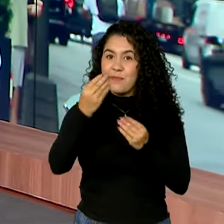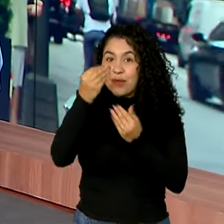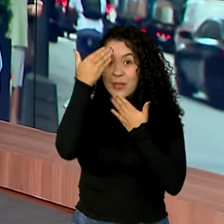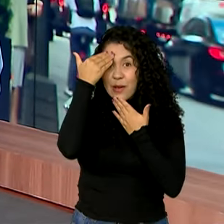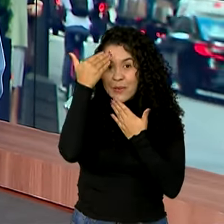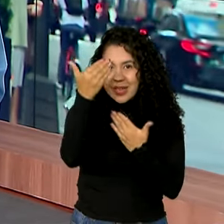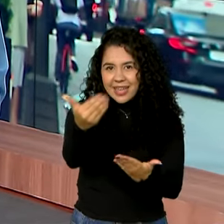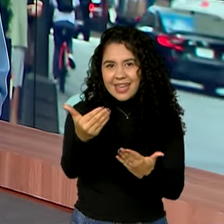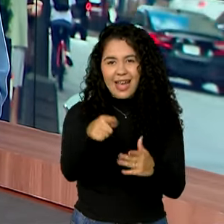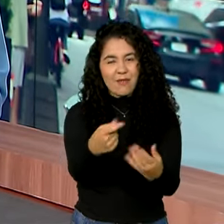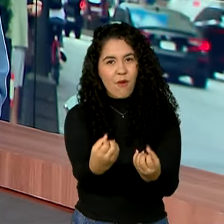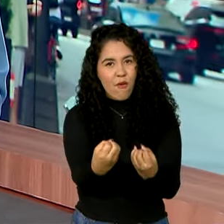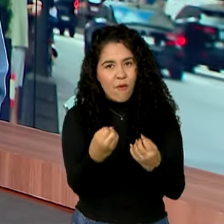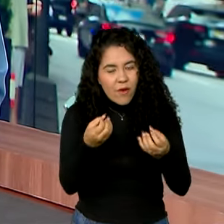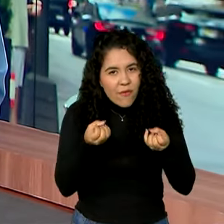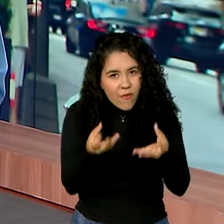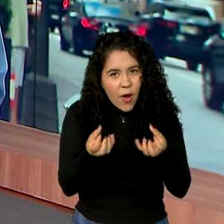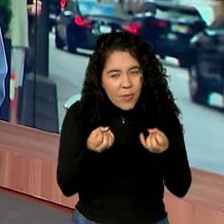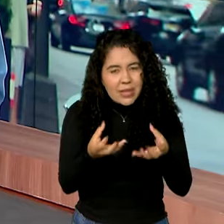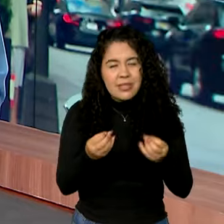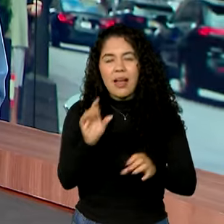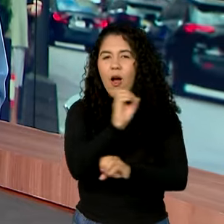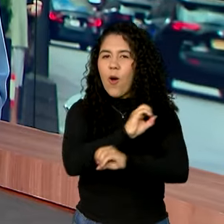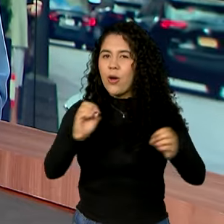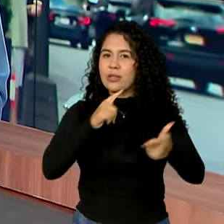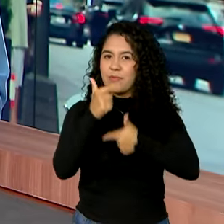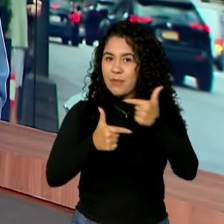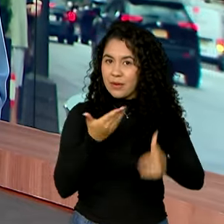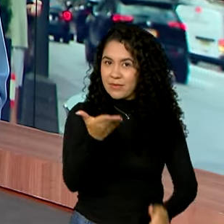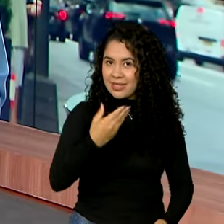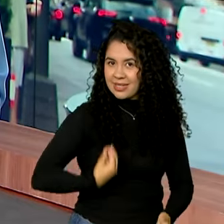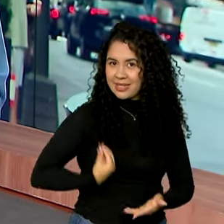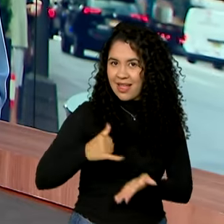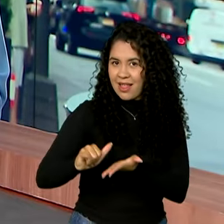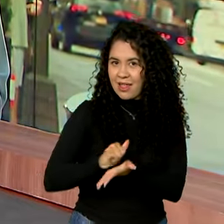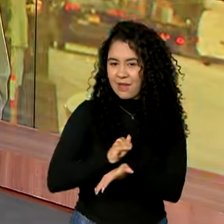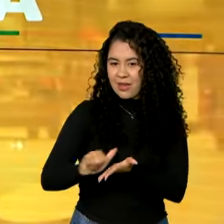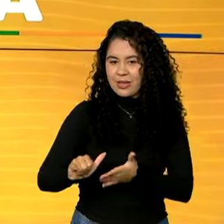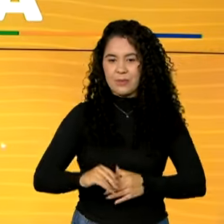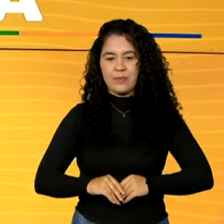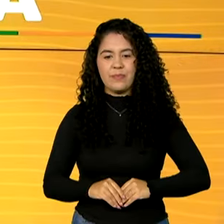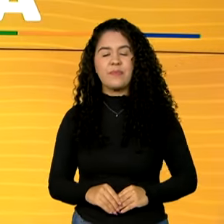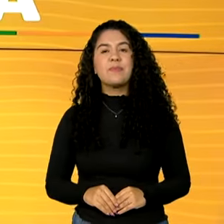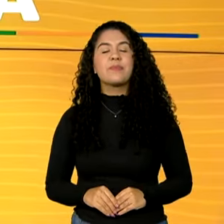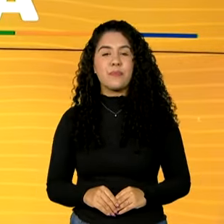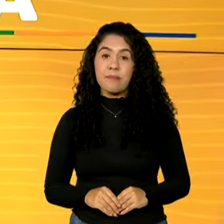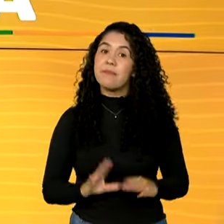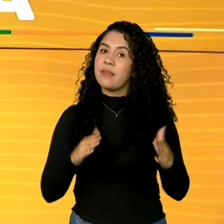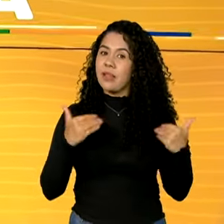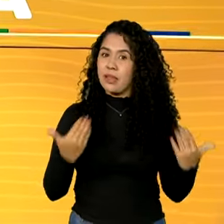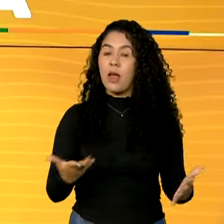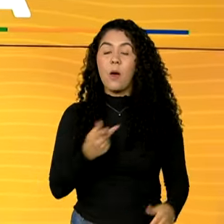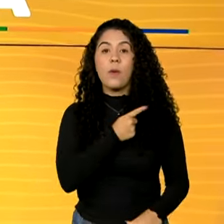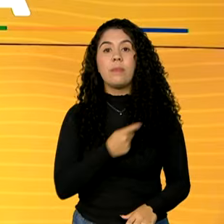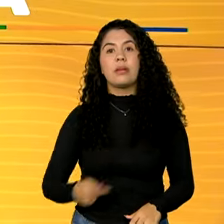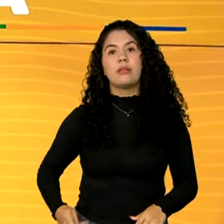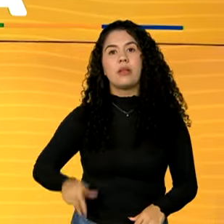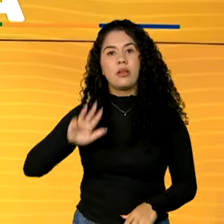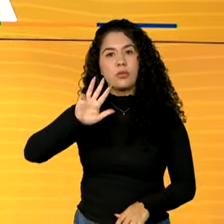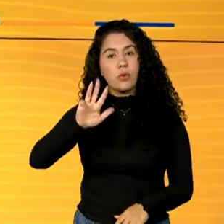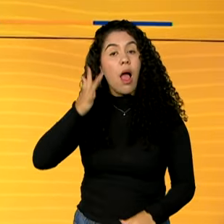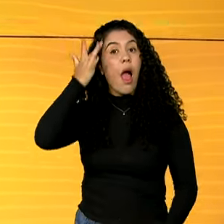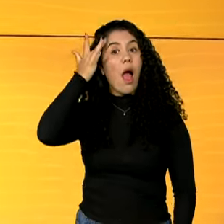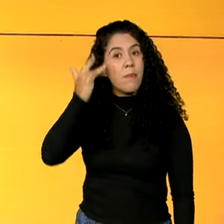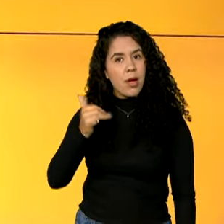obrigada pelas informações, bom trabalho para você aí em Nova Iorque. Pois é, e o presidente Lula deve embarcar